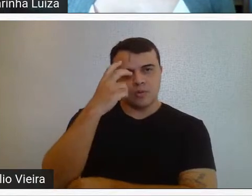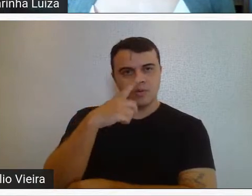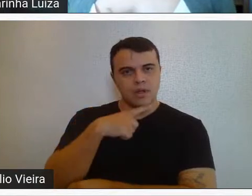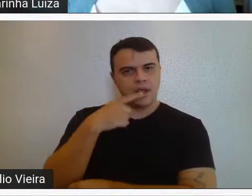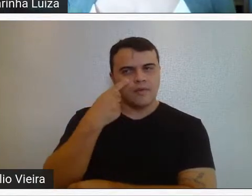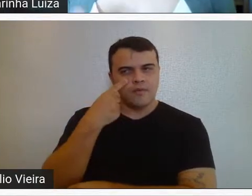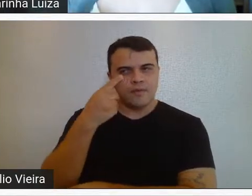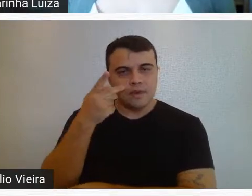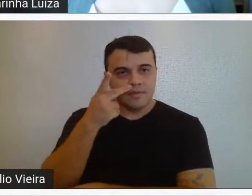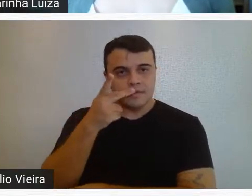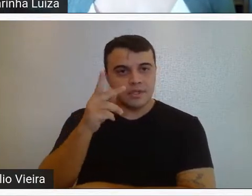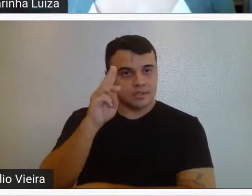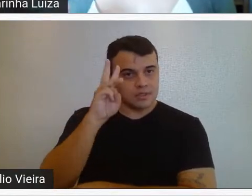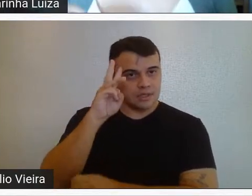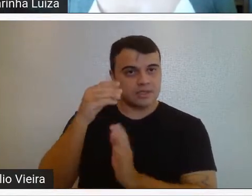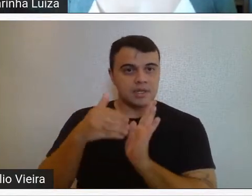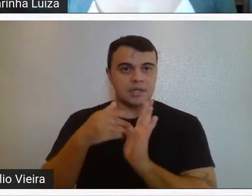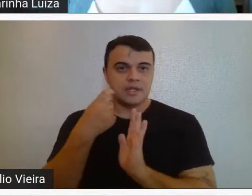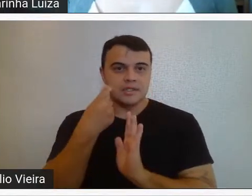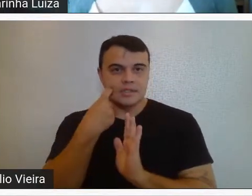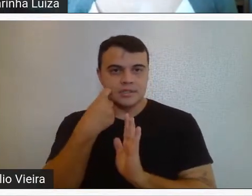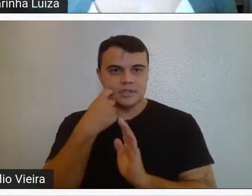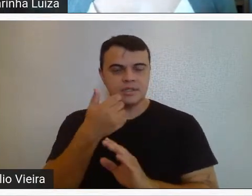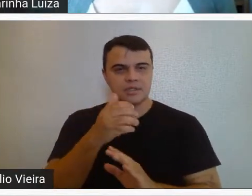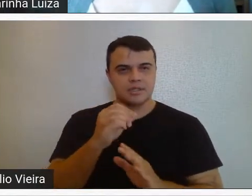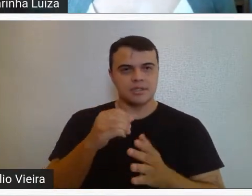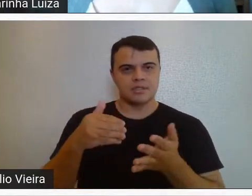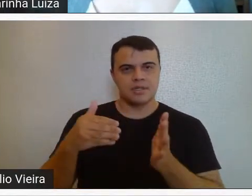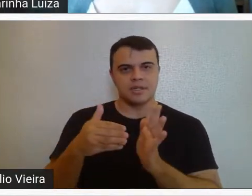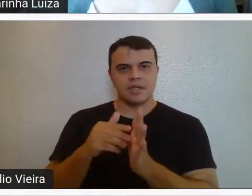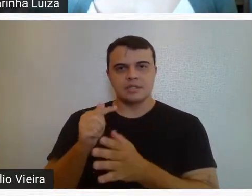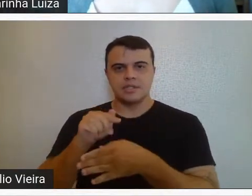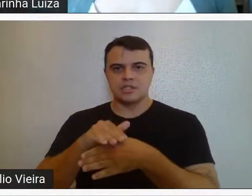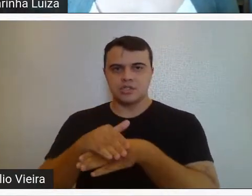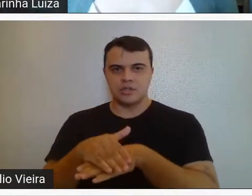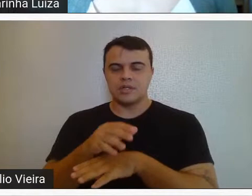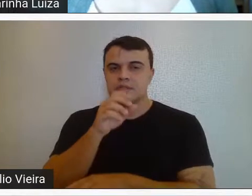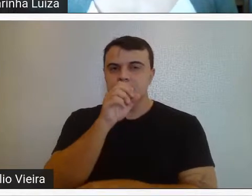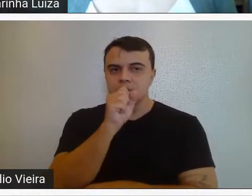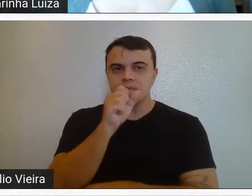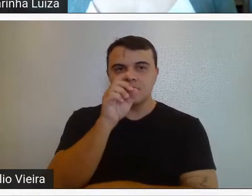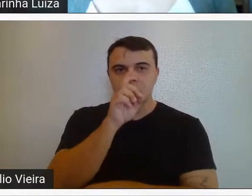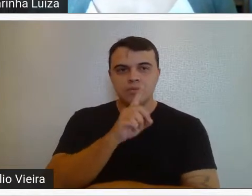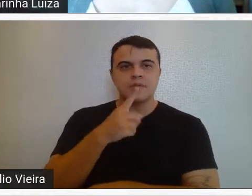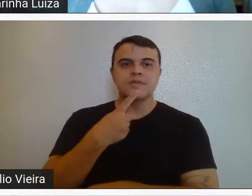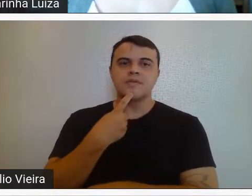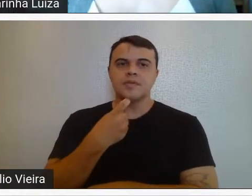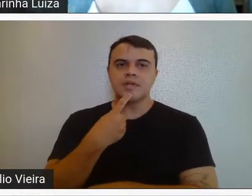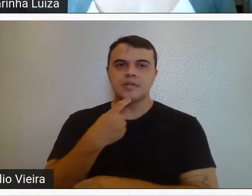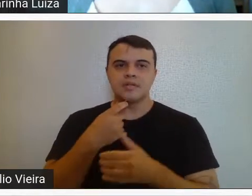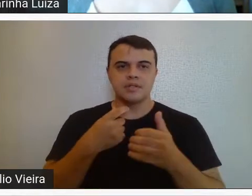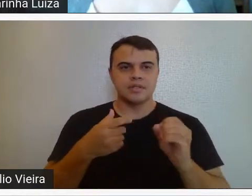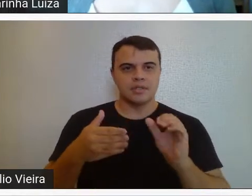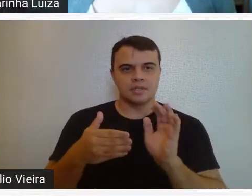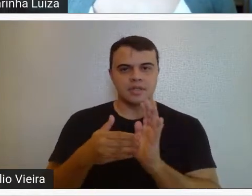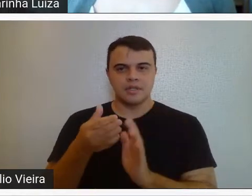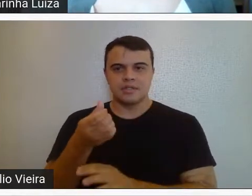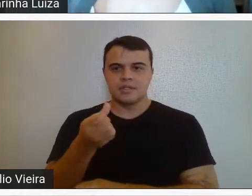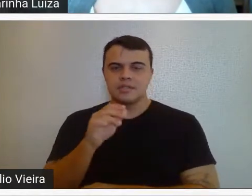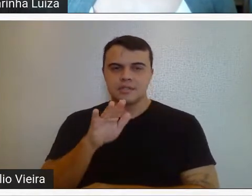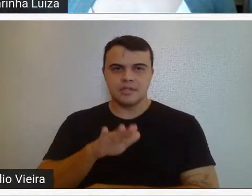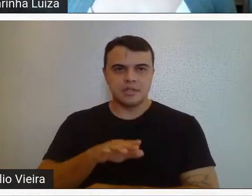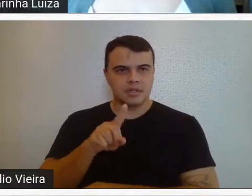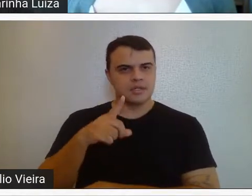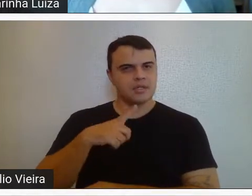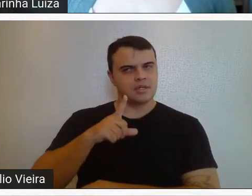vocês podem visitar de terça a sexta das 10 às 19 e aos sábados, domingos e feriados das 10 às 18, essa